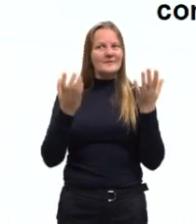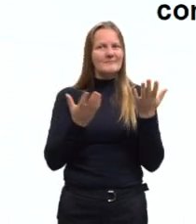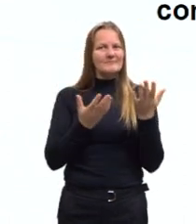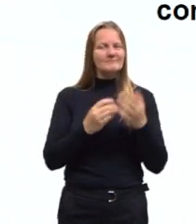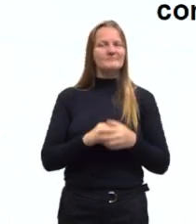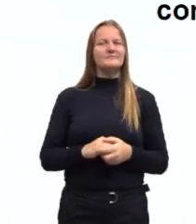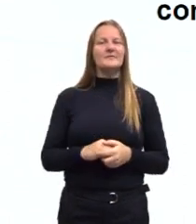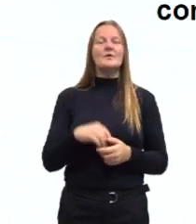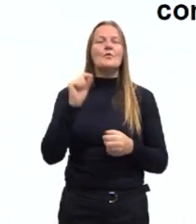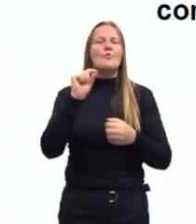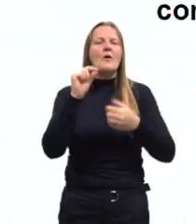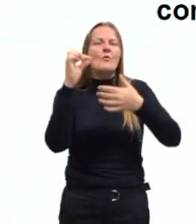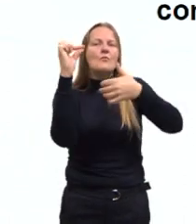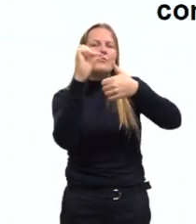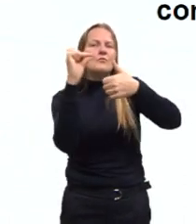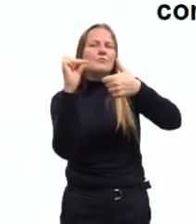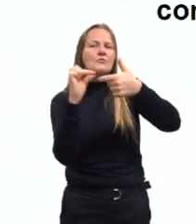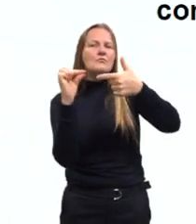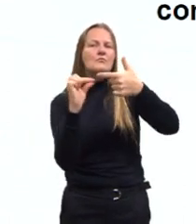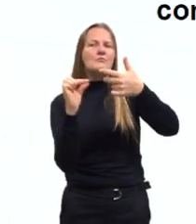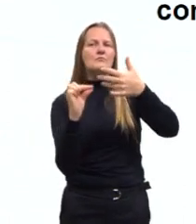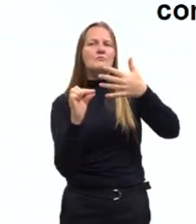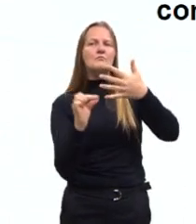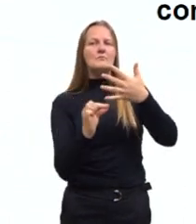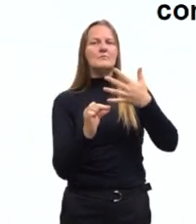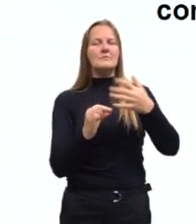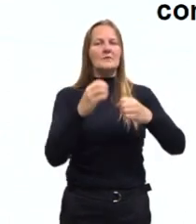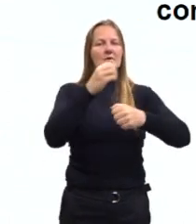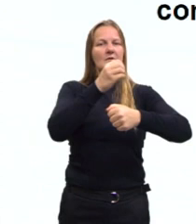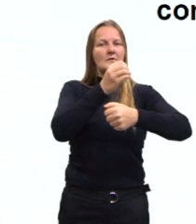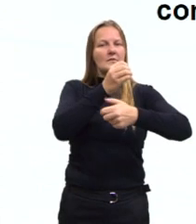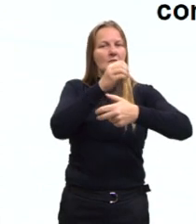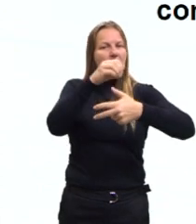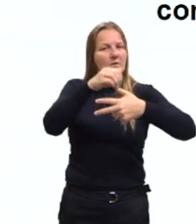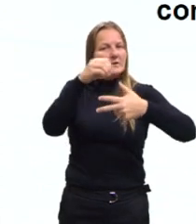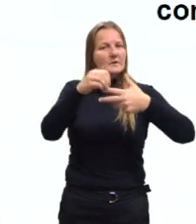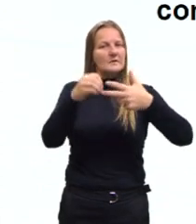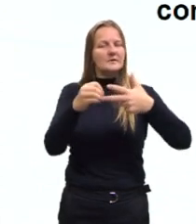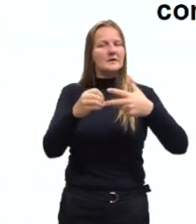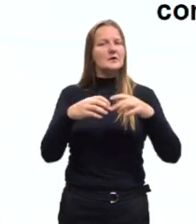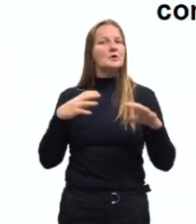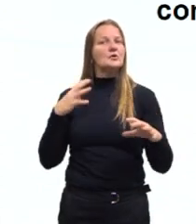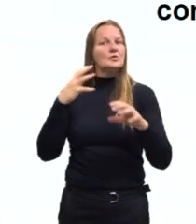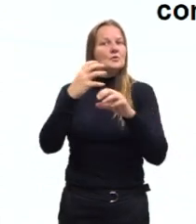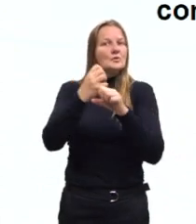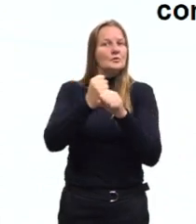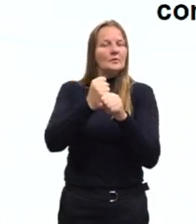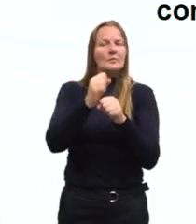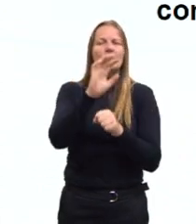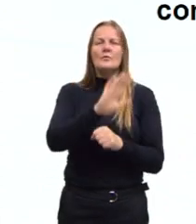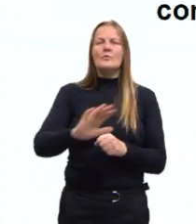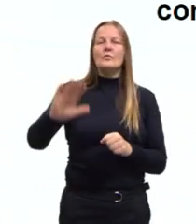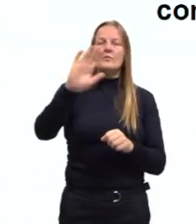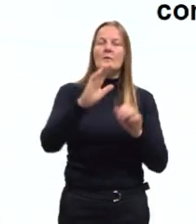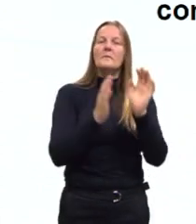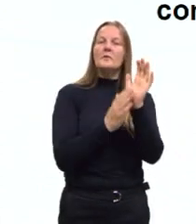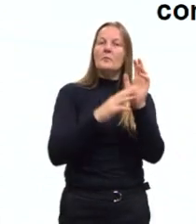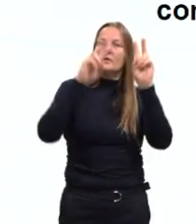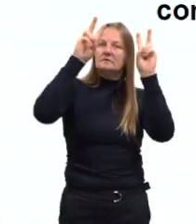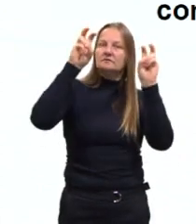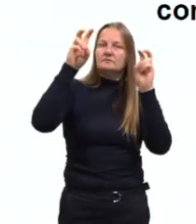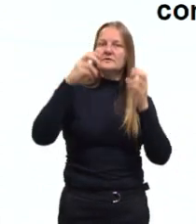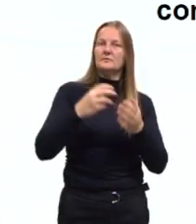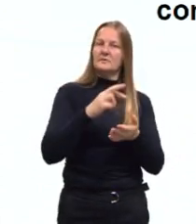dos critérios de avaliação do ENEM corresponde à total compreensão da proposta temática da